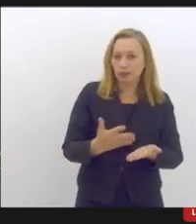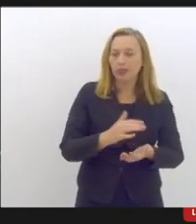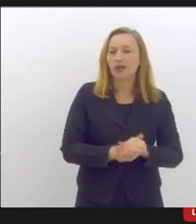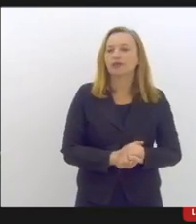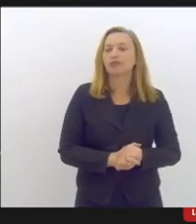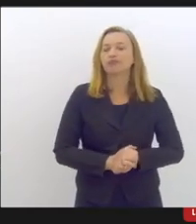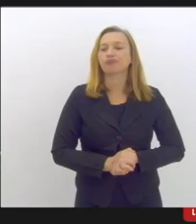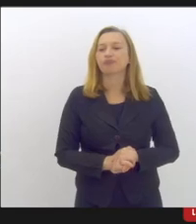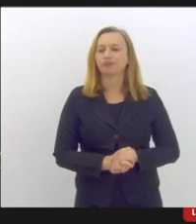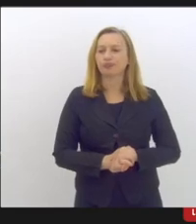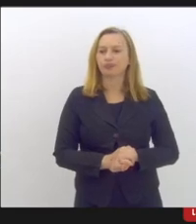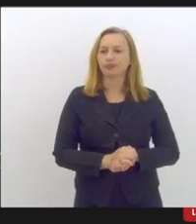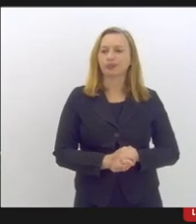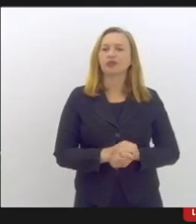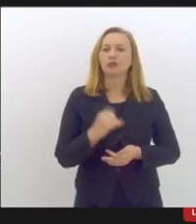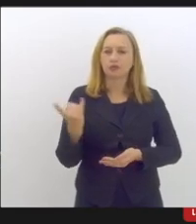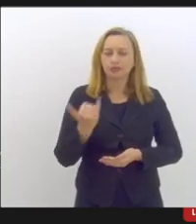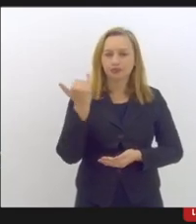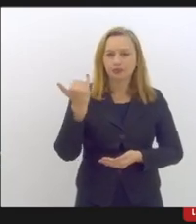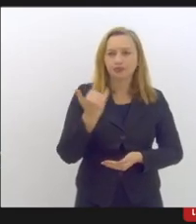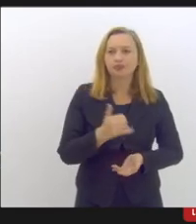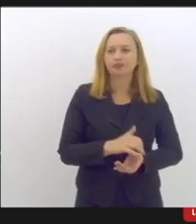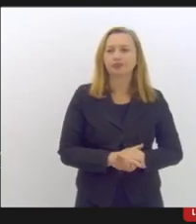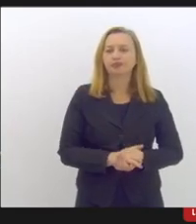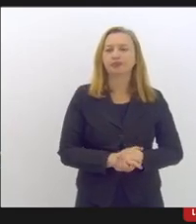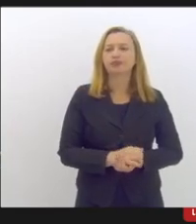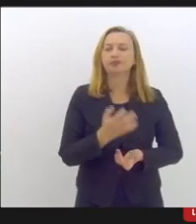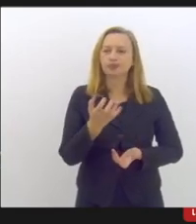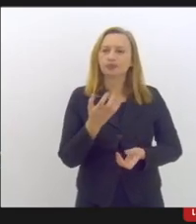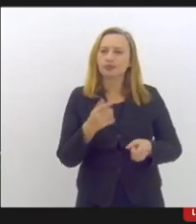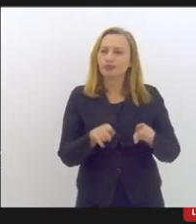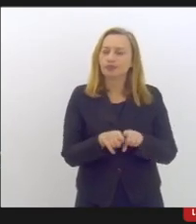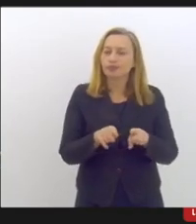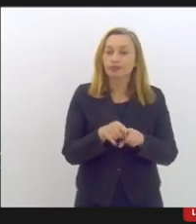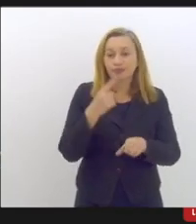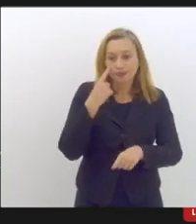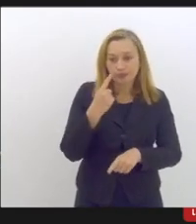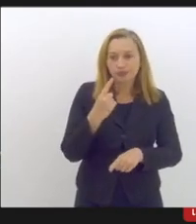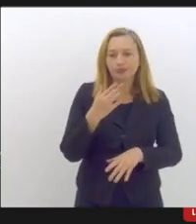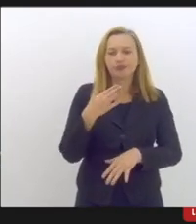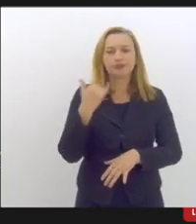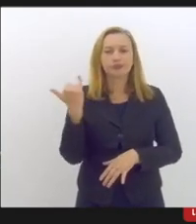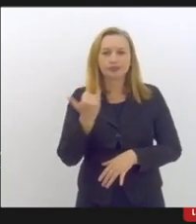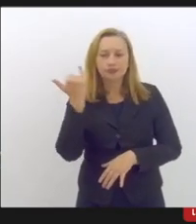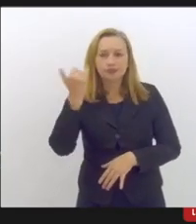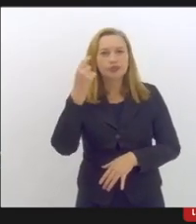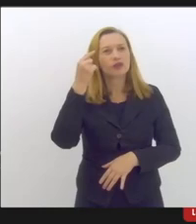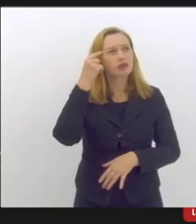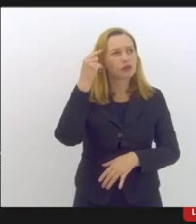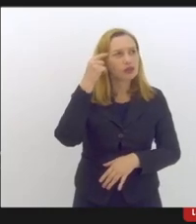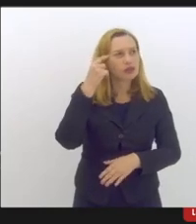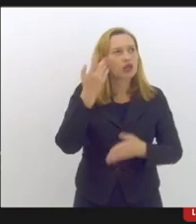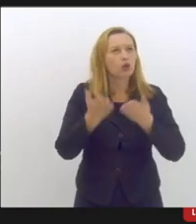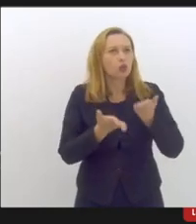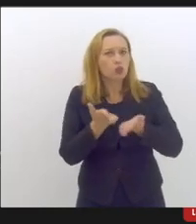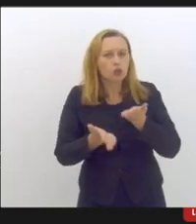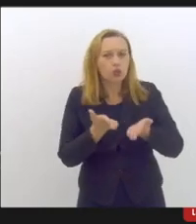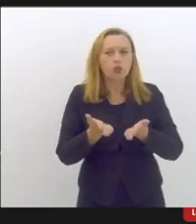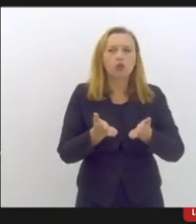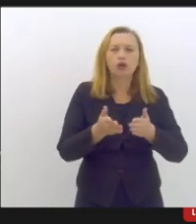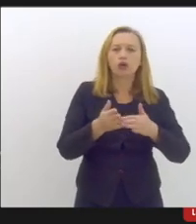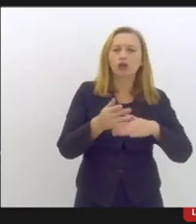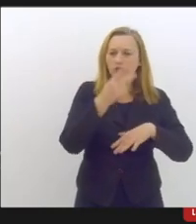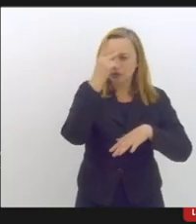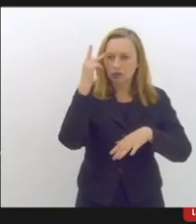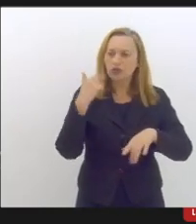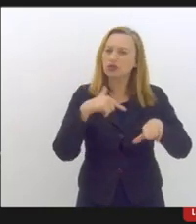fala bastante importante e aí eu queria também dizer da importância da gente pensar o cuidado com os trabalhadores